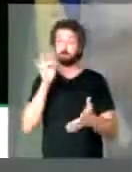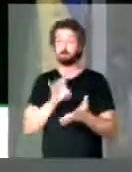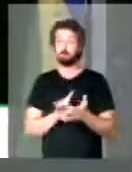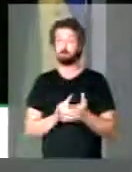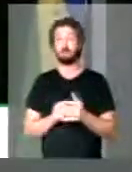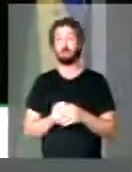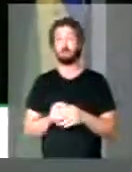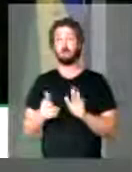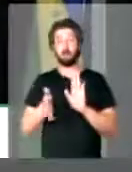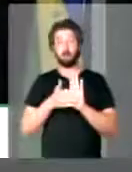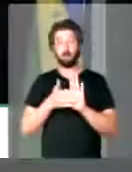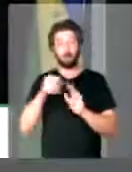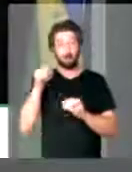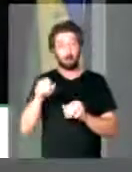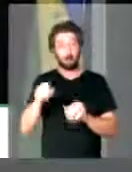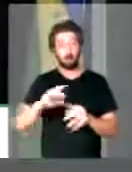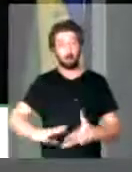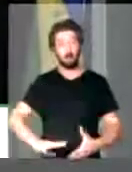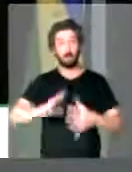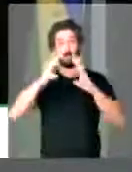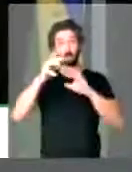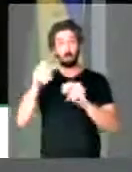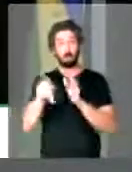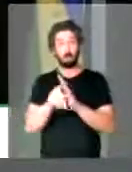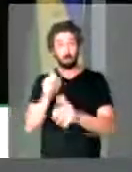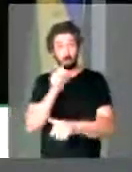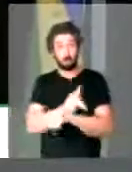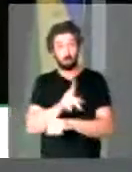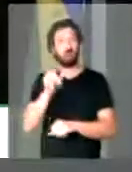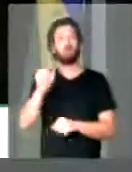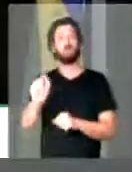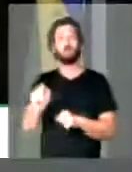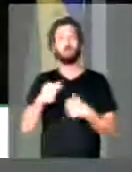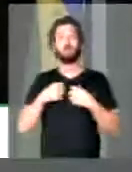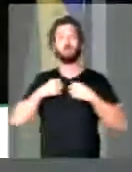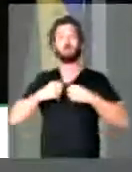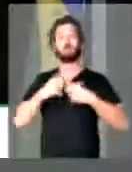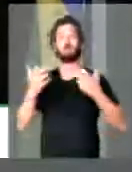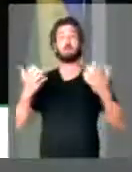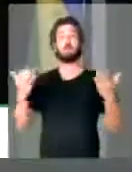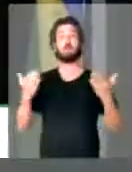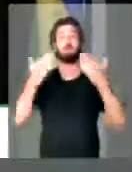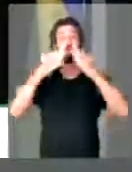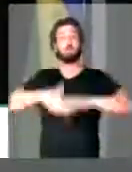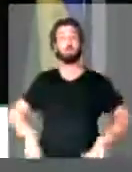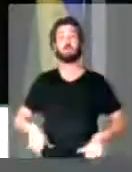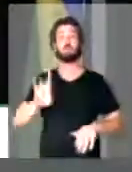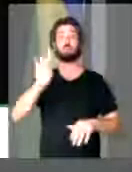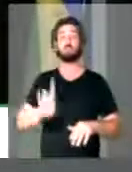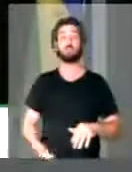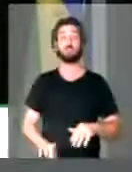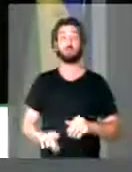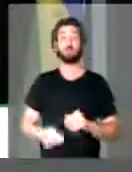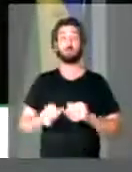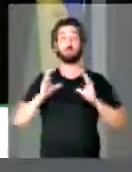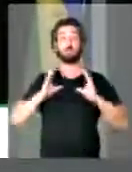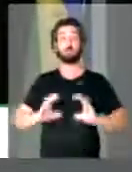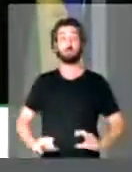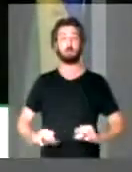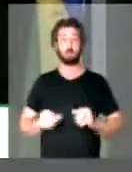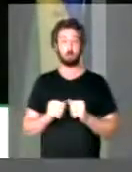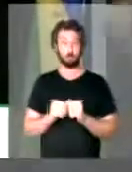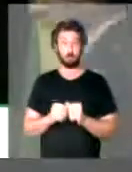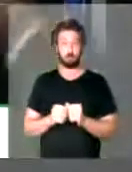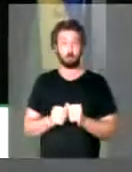essa proposta de reforma da Previdência, na verdade, é de desmonte dos direitos do cidadão